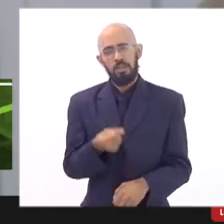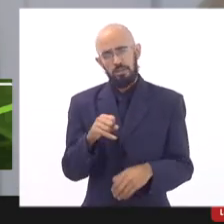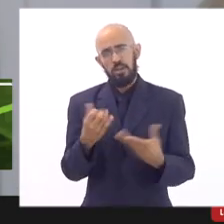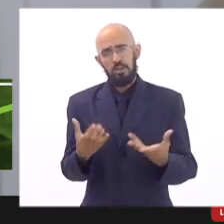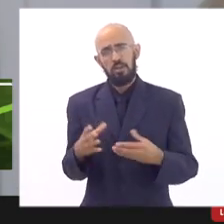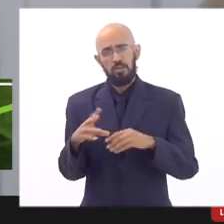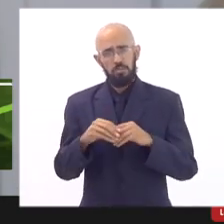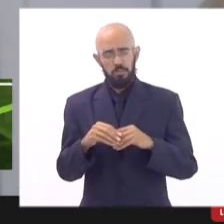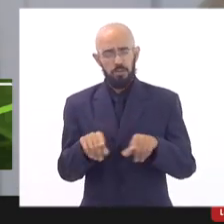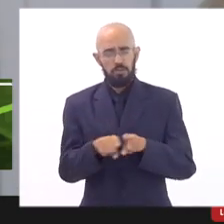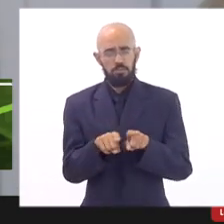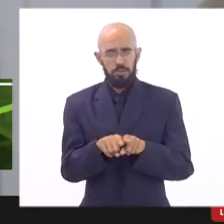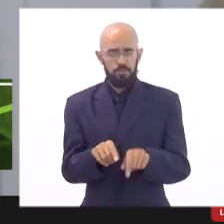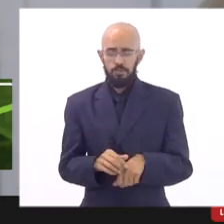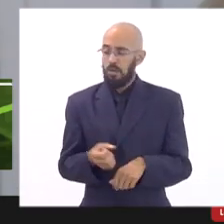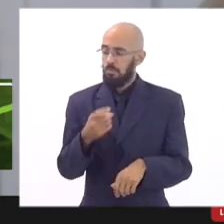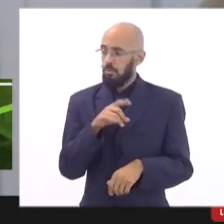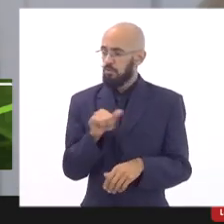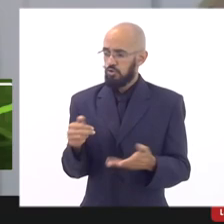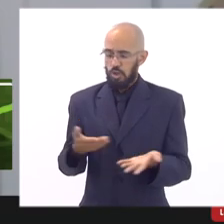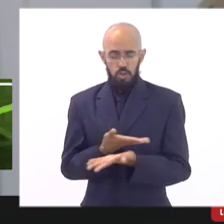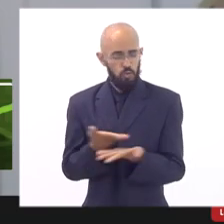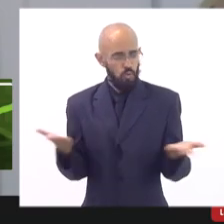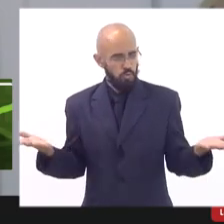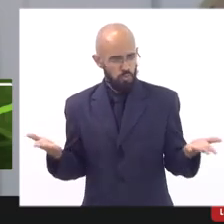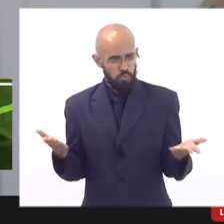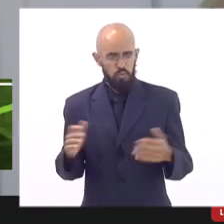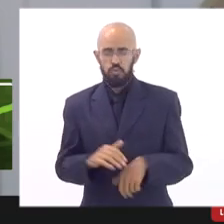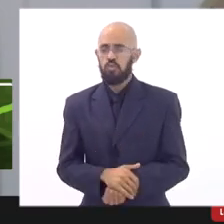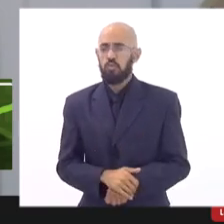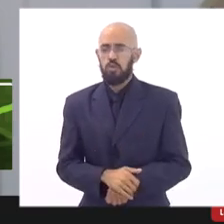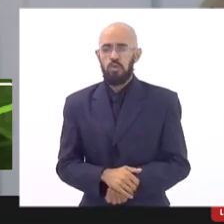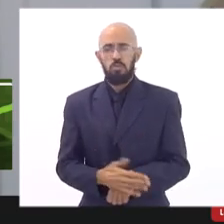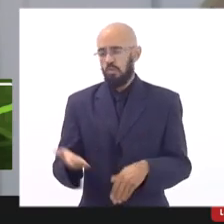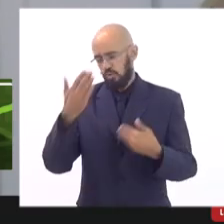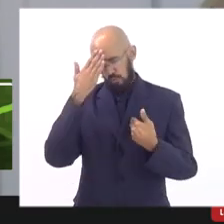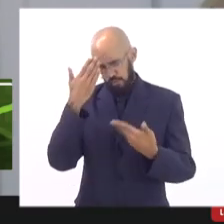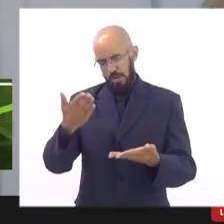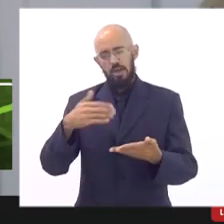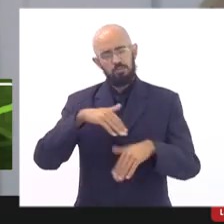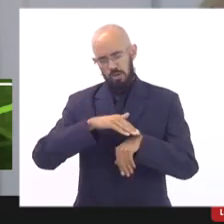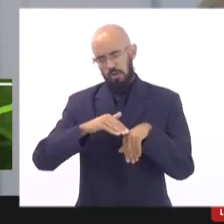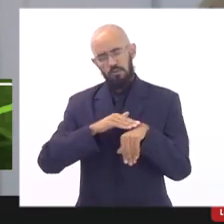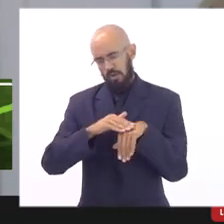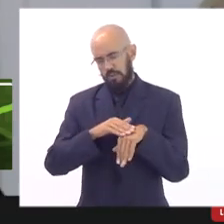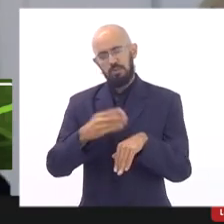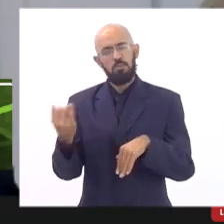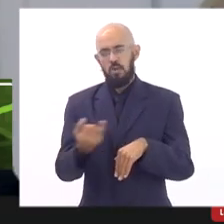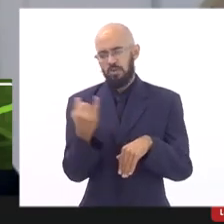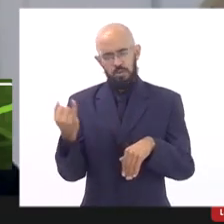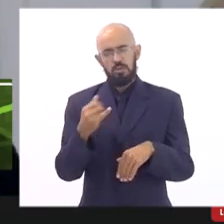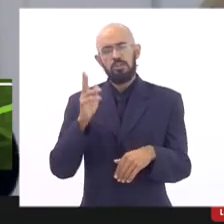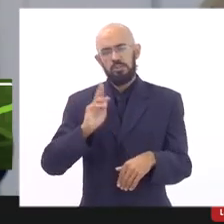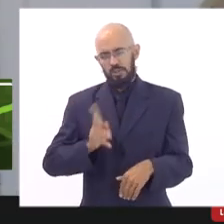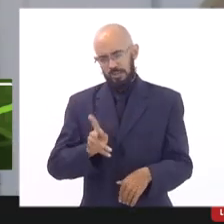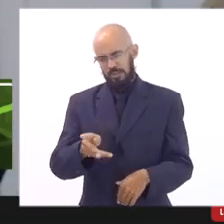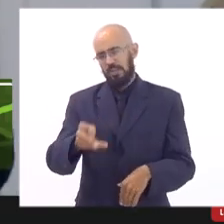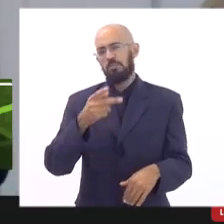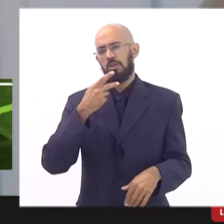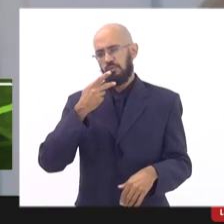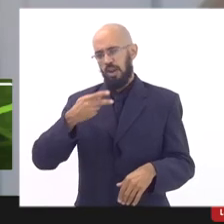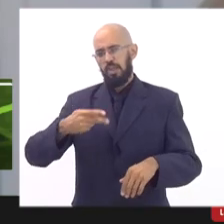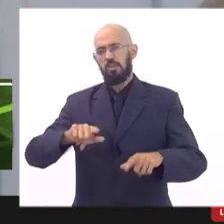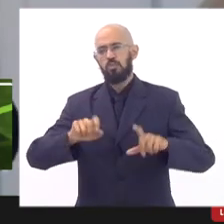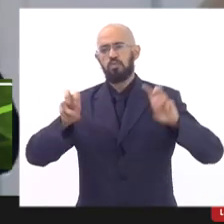bom dia a todos bom dia deputado obrigada pela sua conversa é importante a gente está sempre falando sobre alimentação